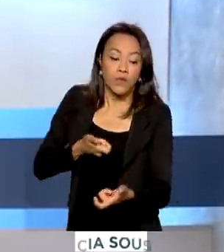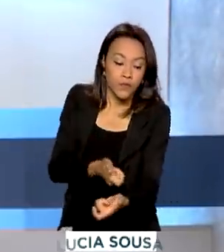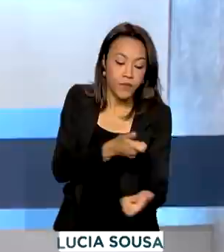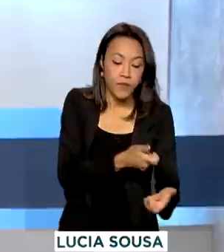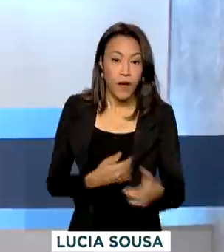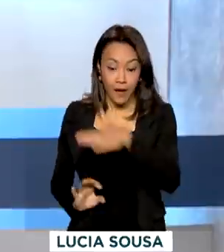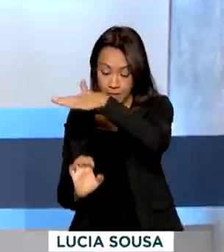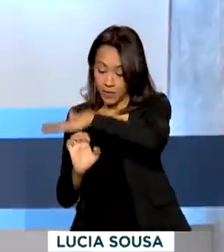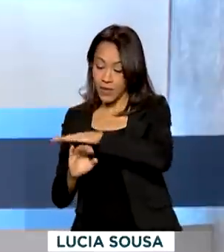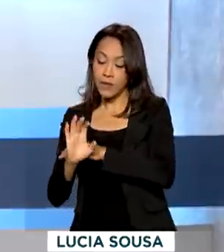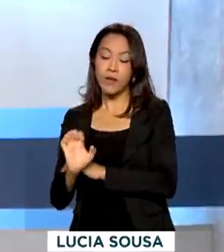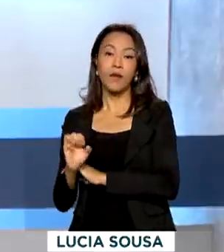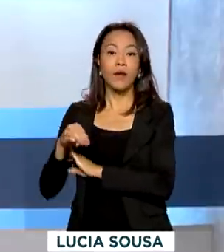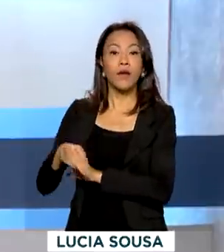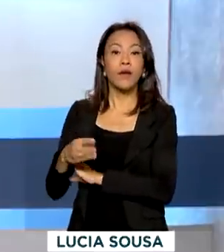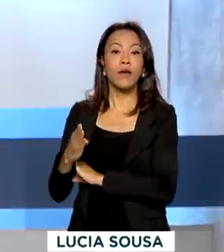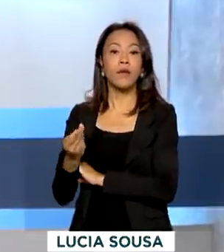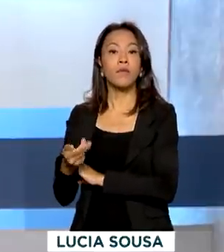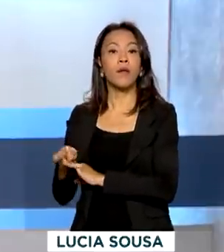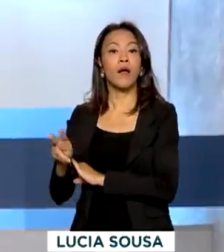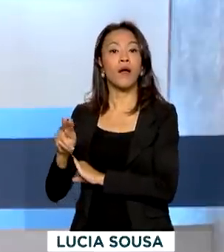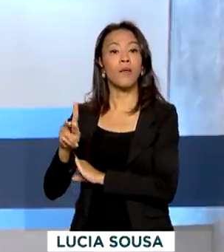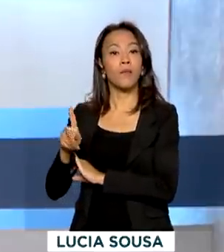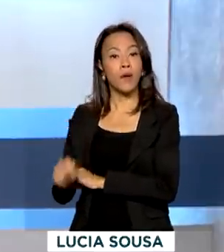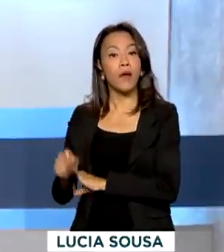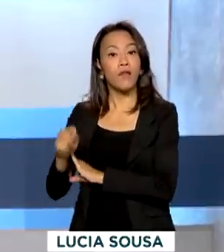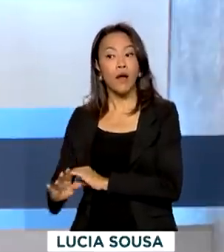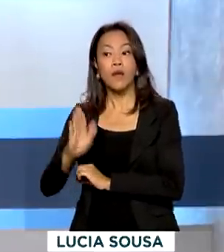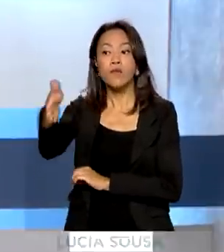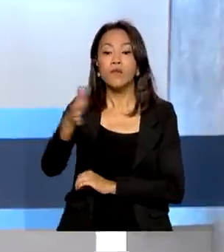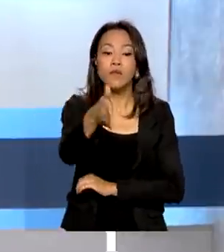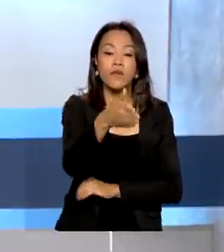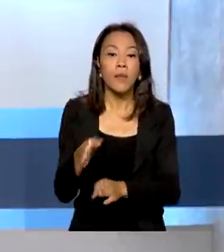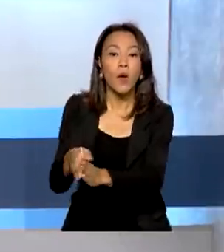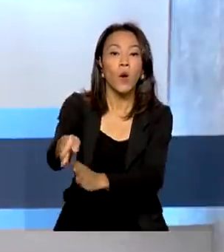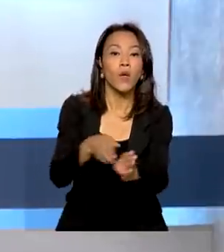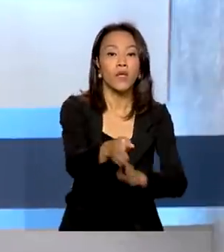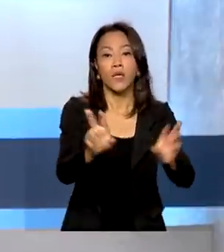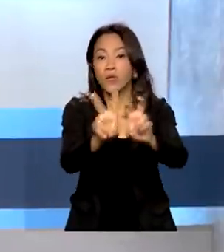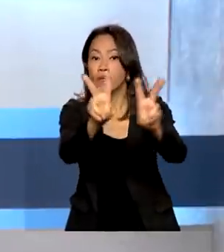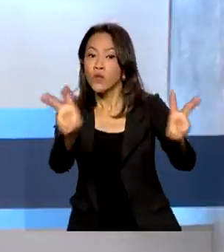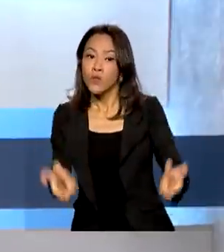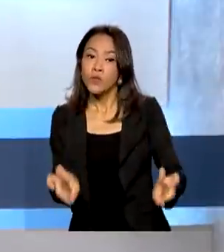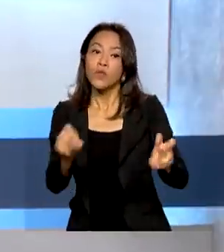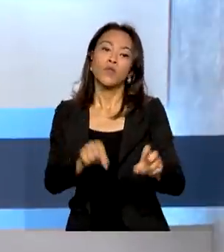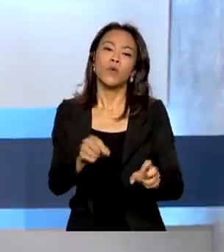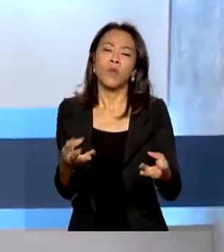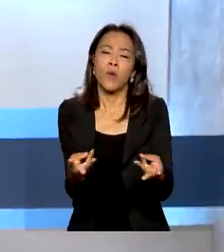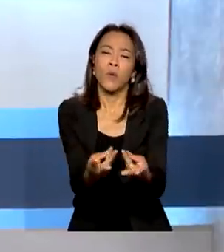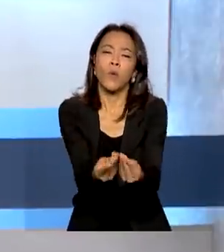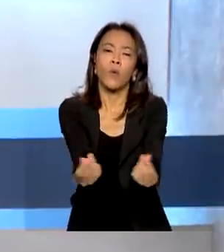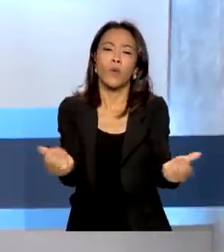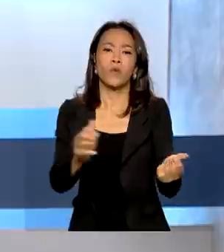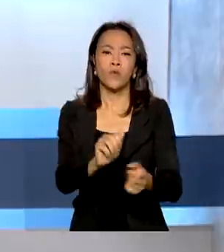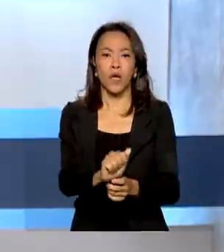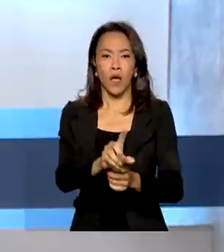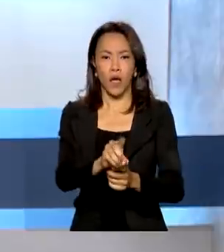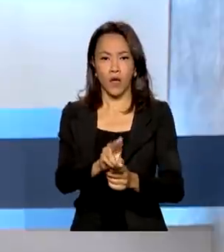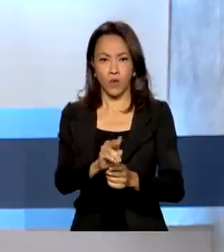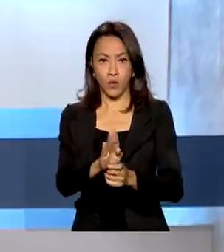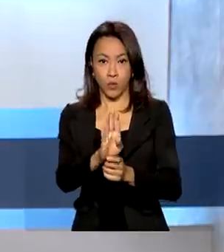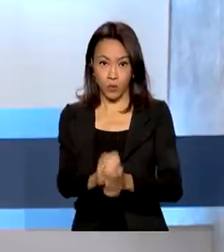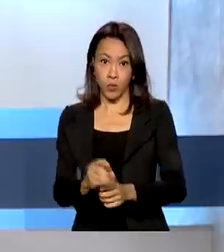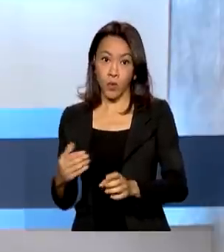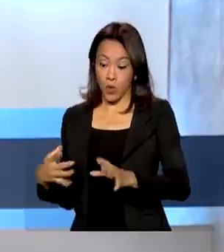vai, a campo, orientar sobre técnicas para aumentar a eficiência dos adubos. As viagens começam em abril e os pesquisadores devem